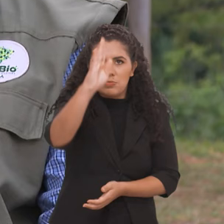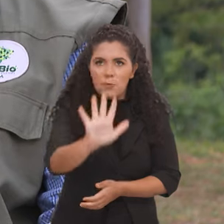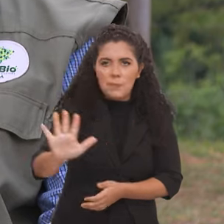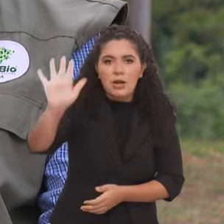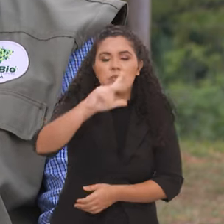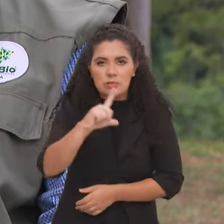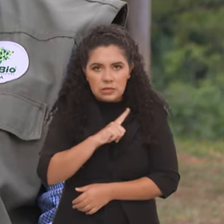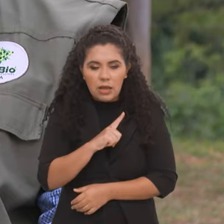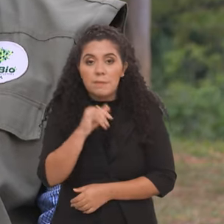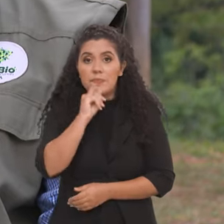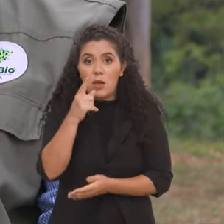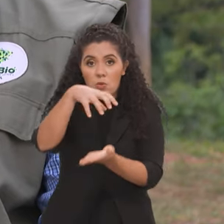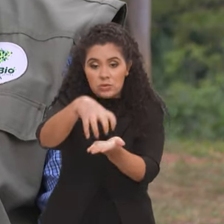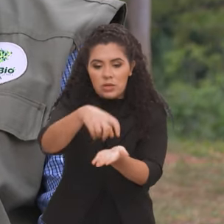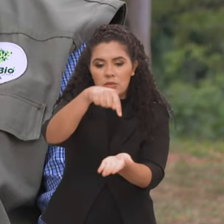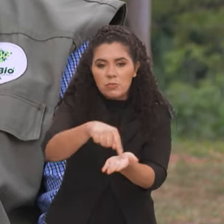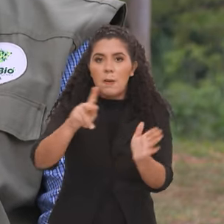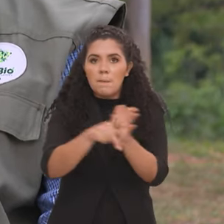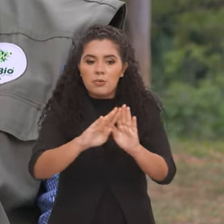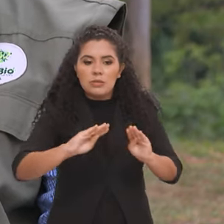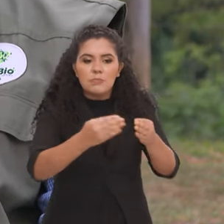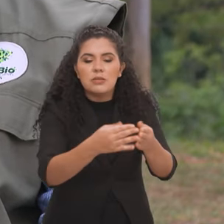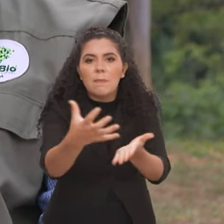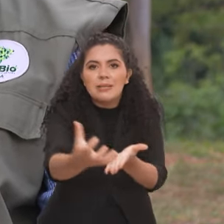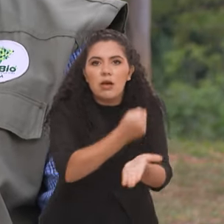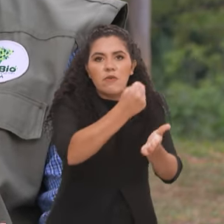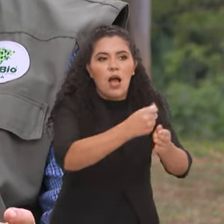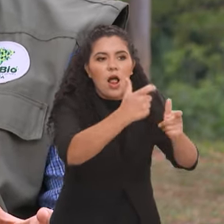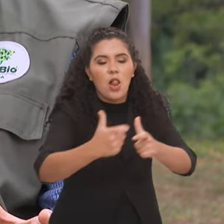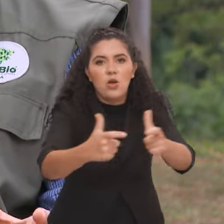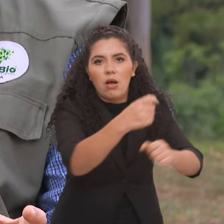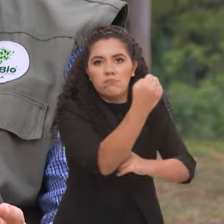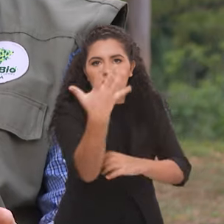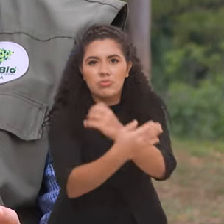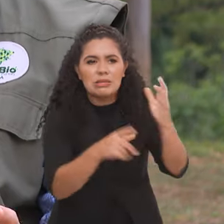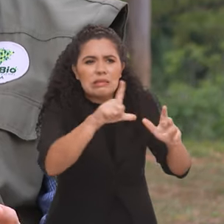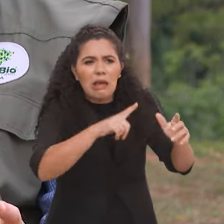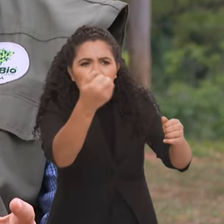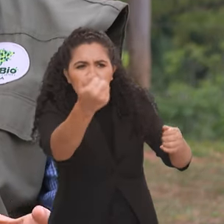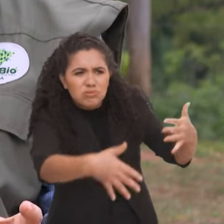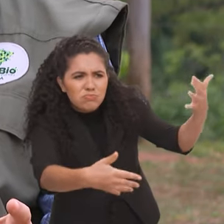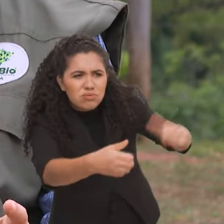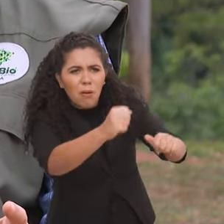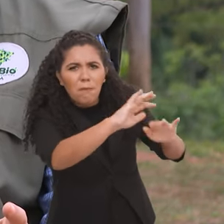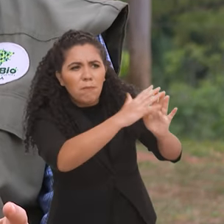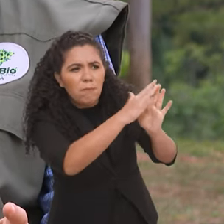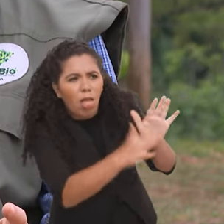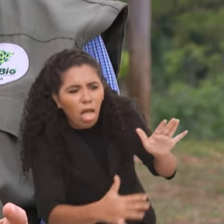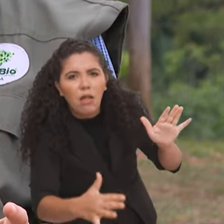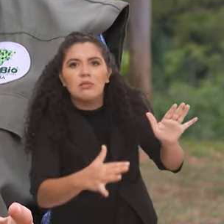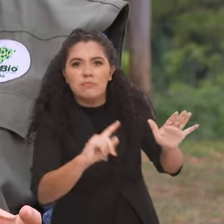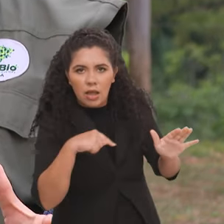por exemplo, um centro é voltado para a restauração de ambientes, ou seja, aquelas áreas degradadas, alteradas dentro de um